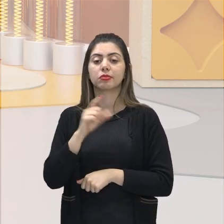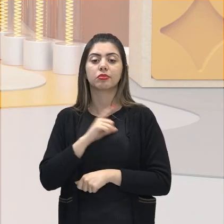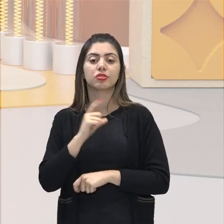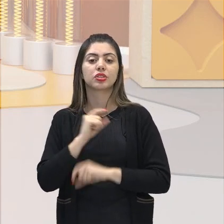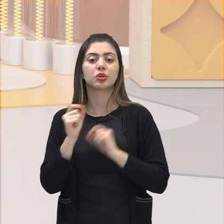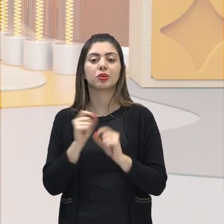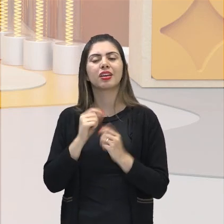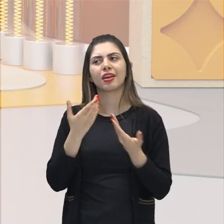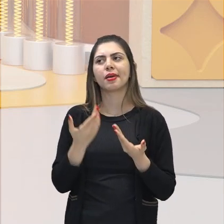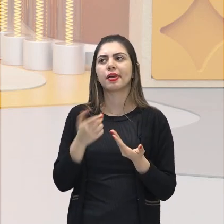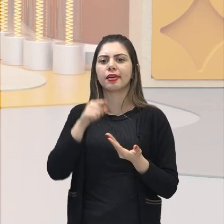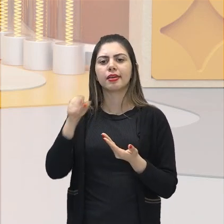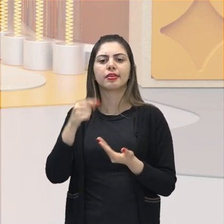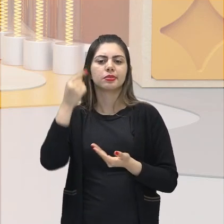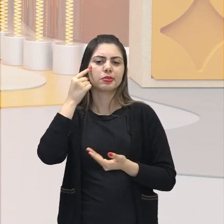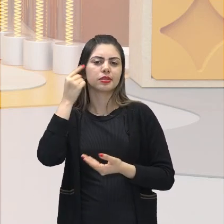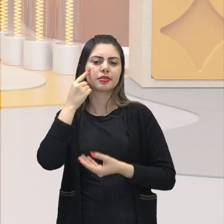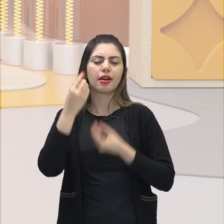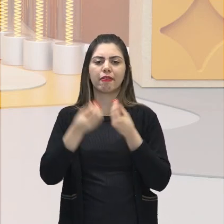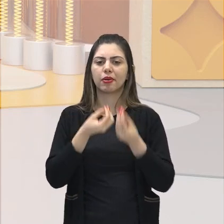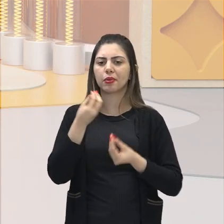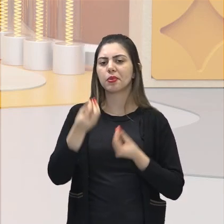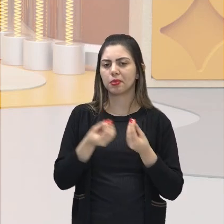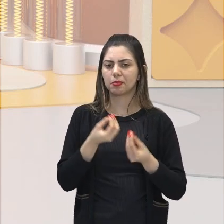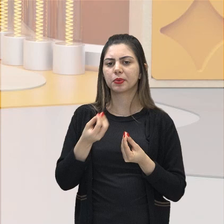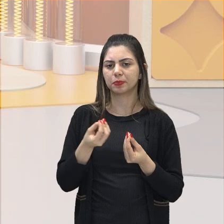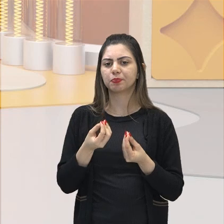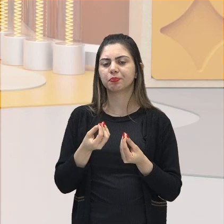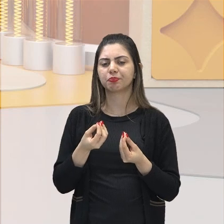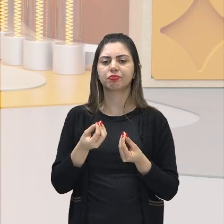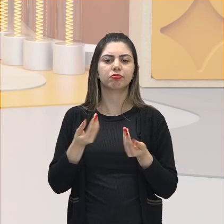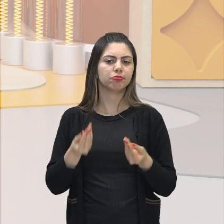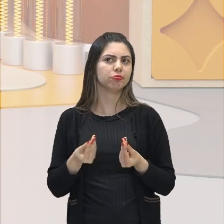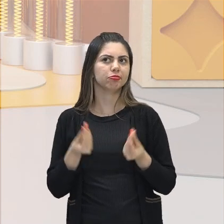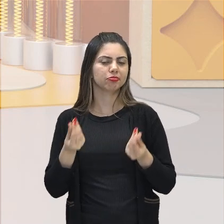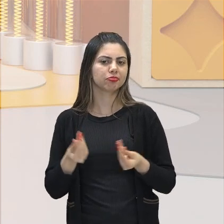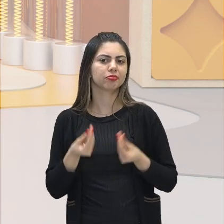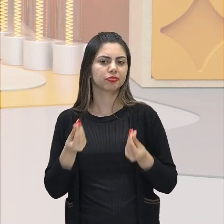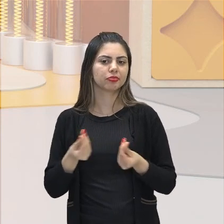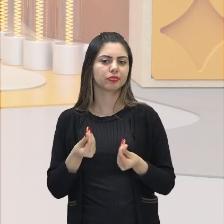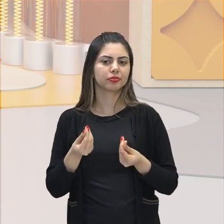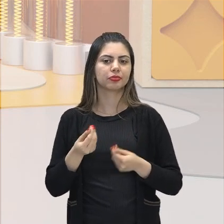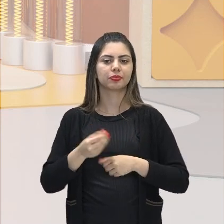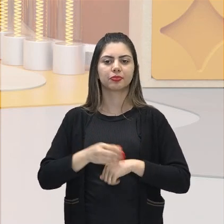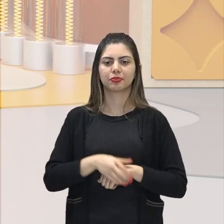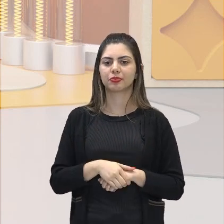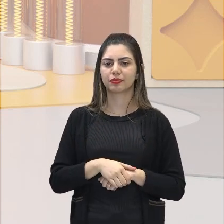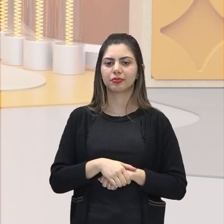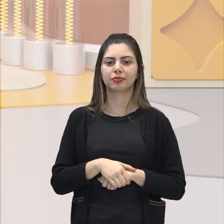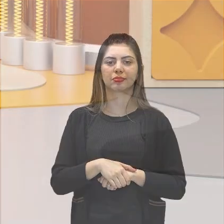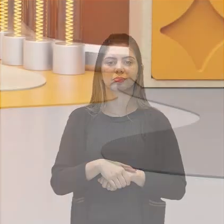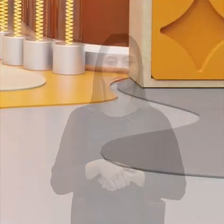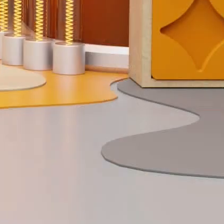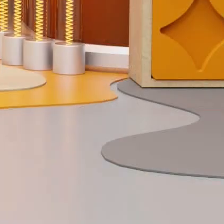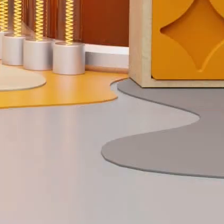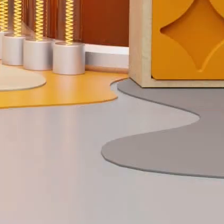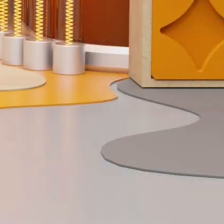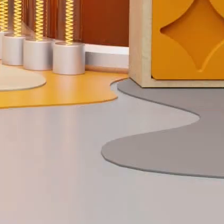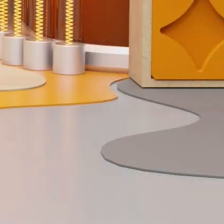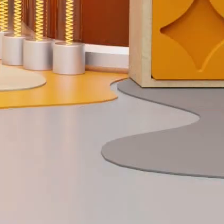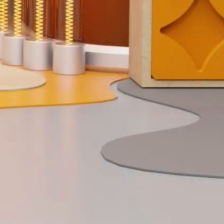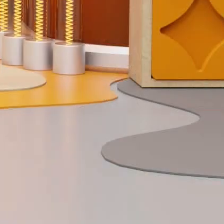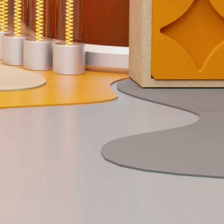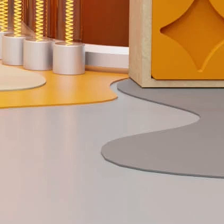muita questão presente de um termo para a gente utilizar. Uma